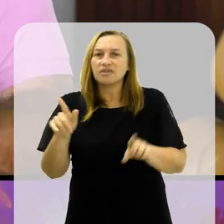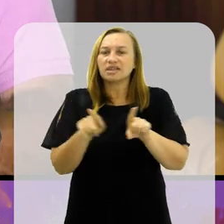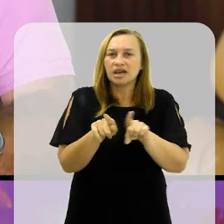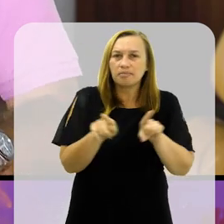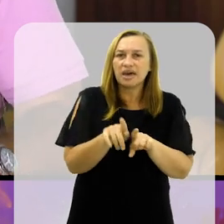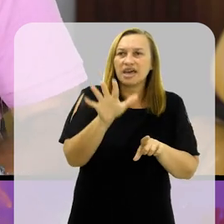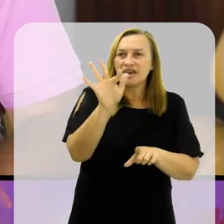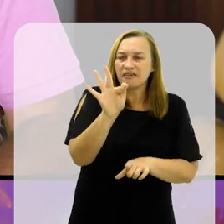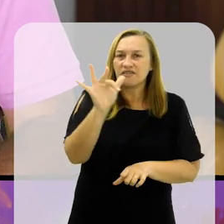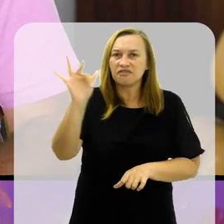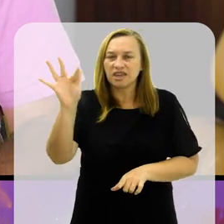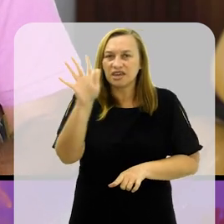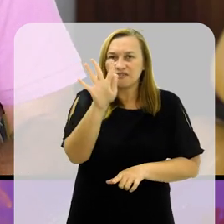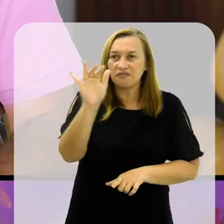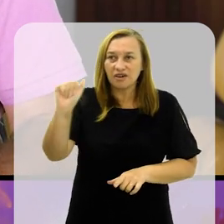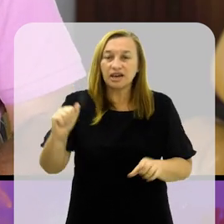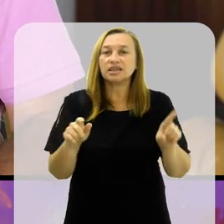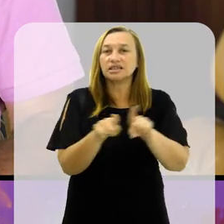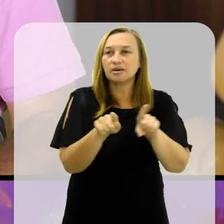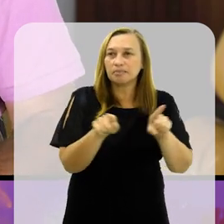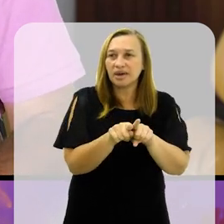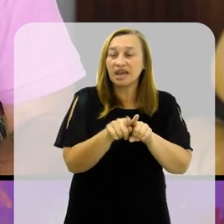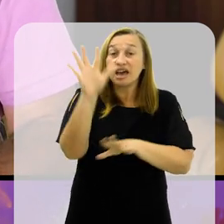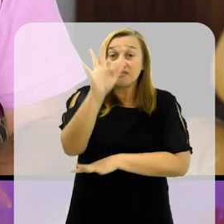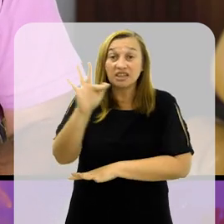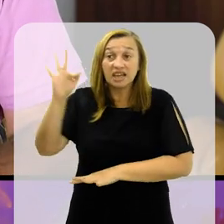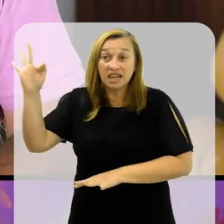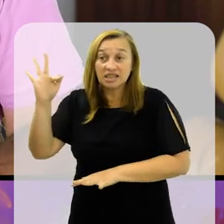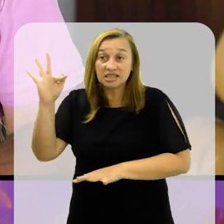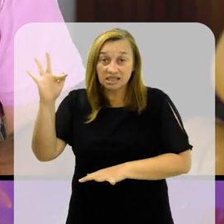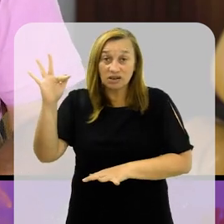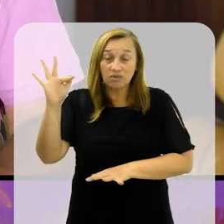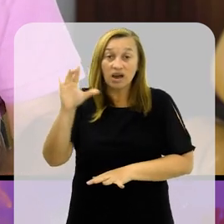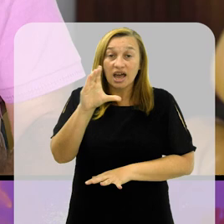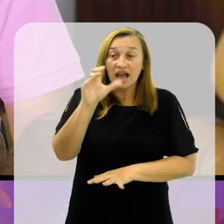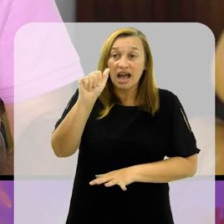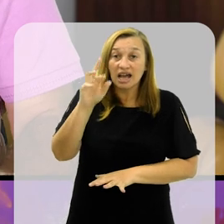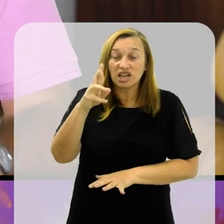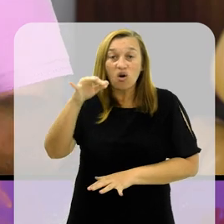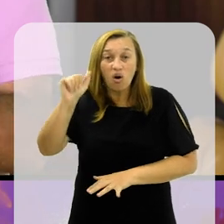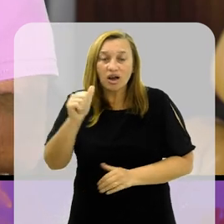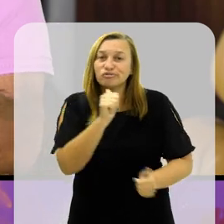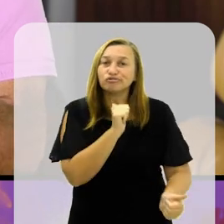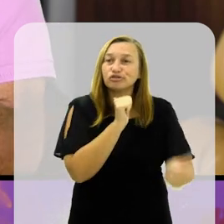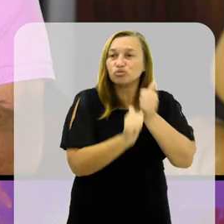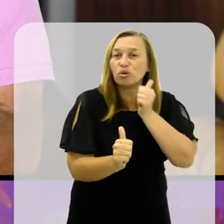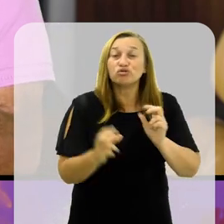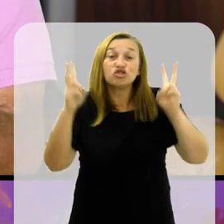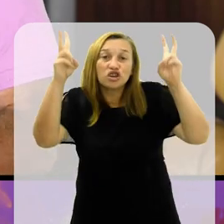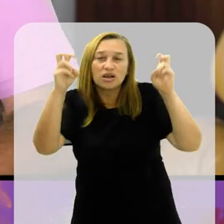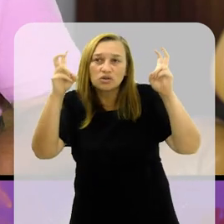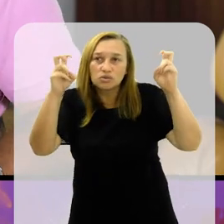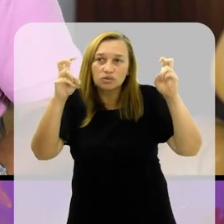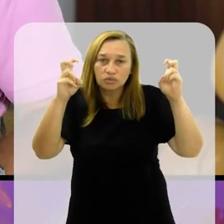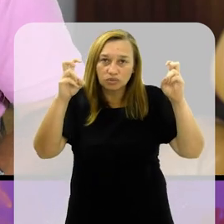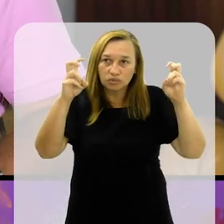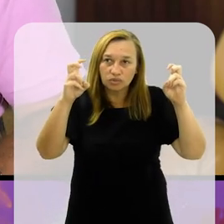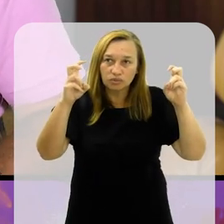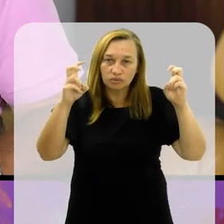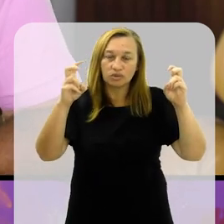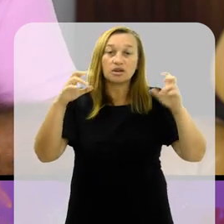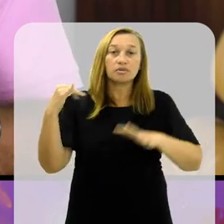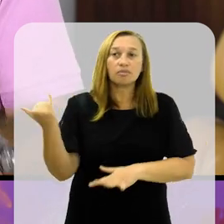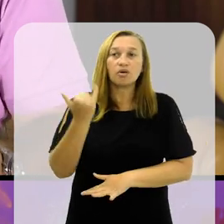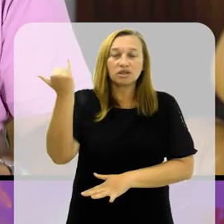e a Federação Carioca, a Federação Carioca de Futebol, que trata também dos assuntos pertinentes ao Campeonato